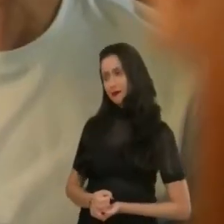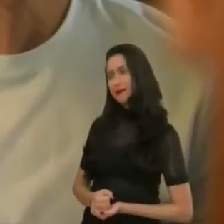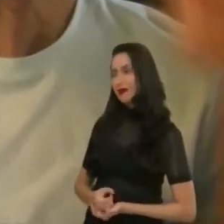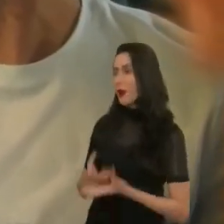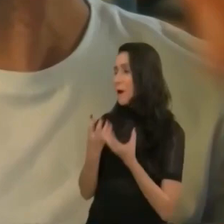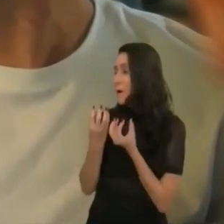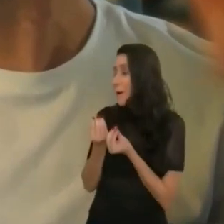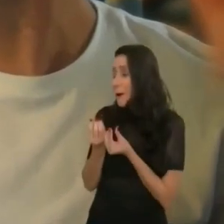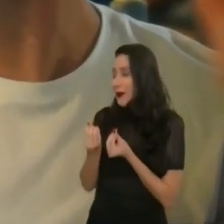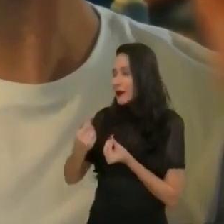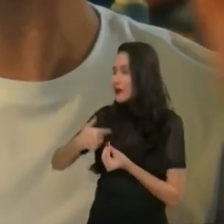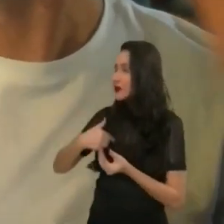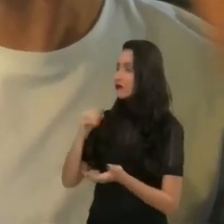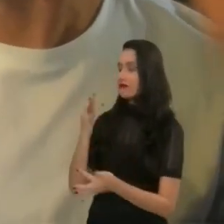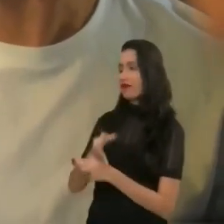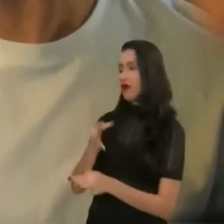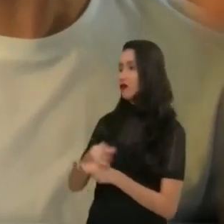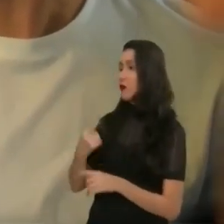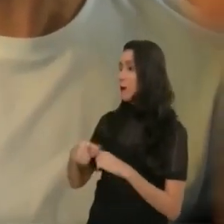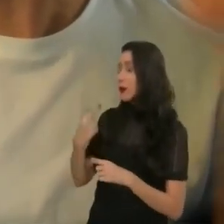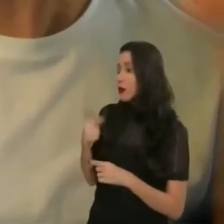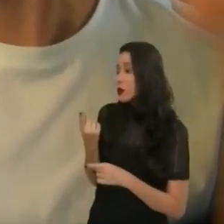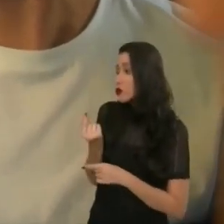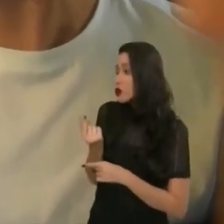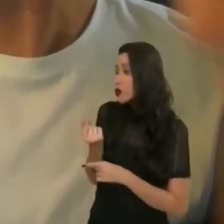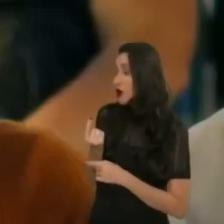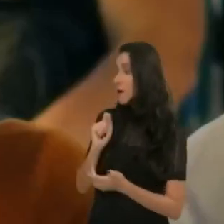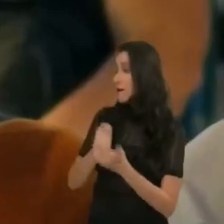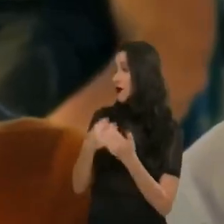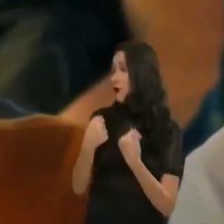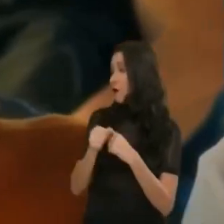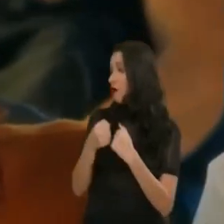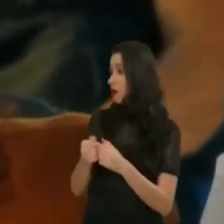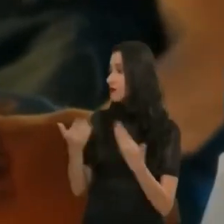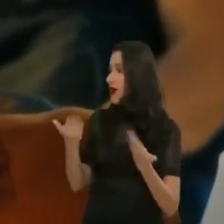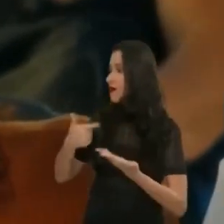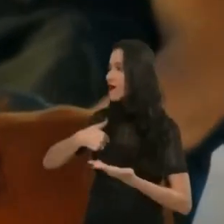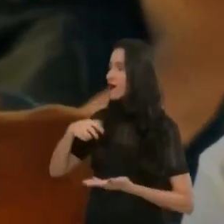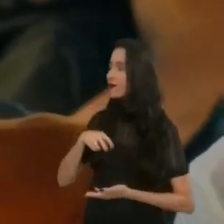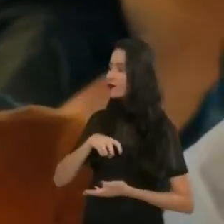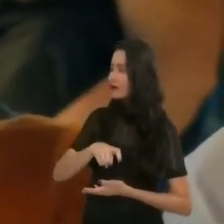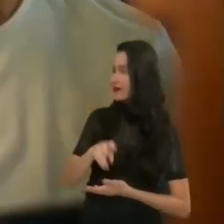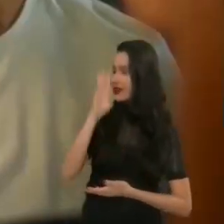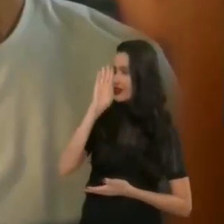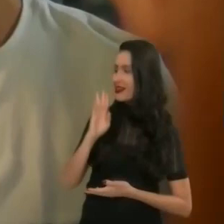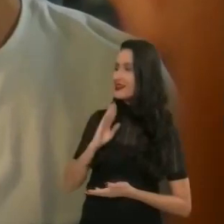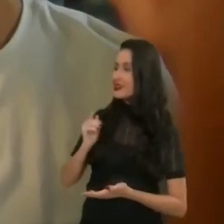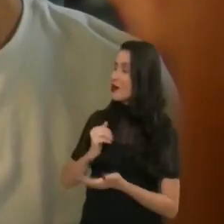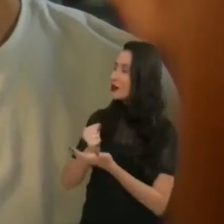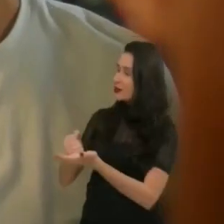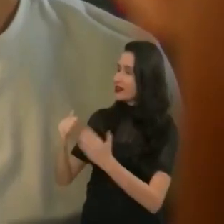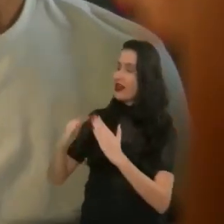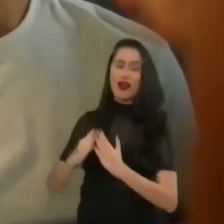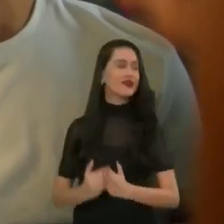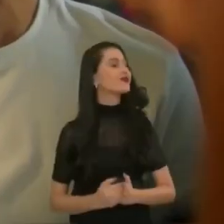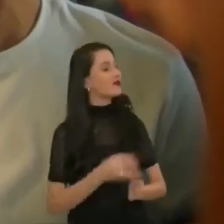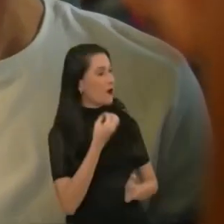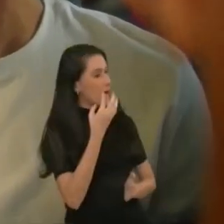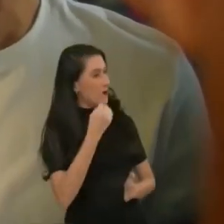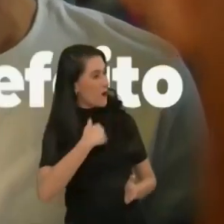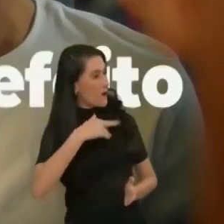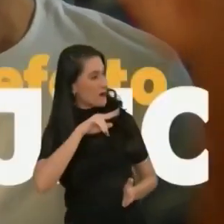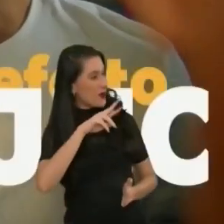ajudado. Oxi, muito. Eu faltava muitas aulas por não ter dinheiro de passagem. E agora, além de andar de burlão de graça, eu ainda ajudo em casa.